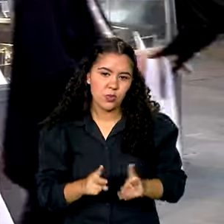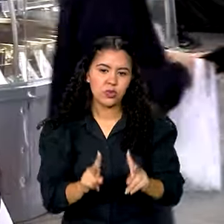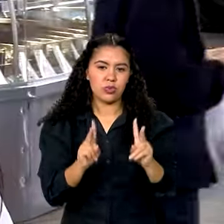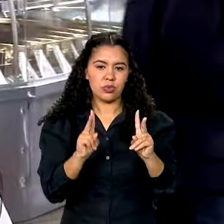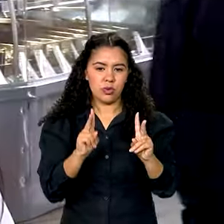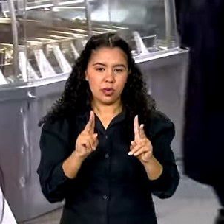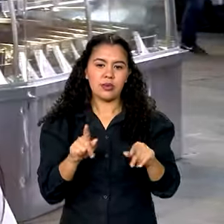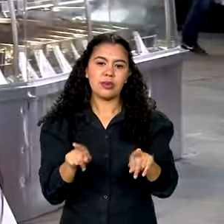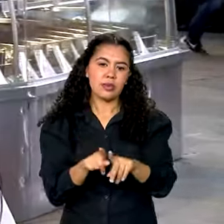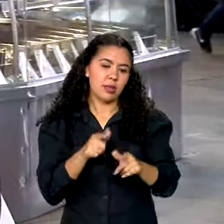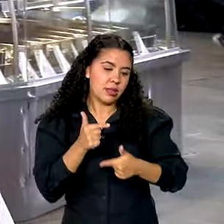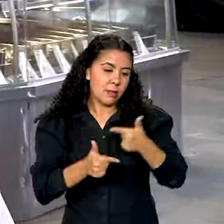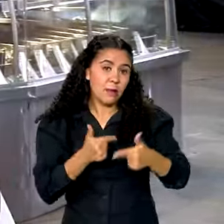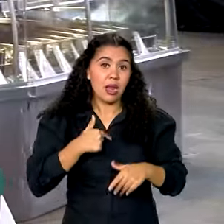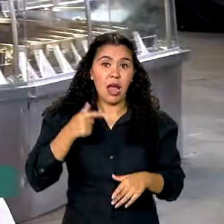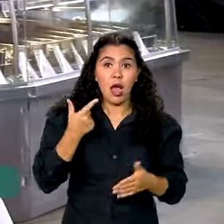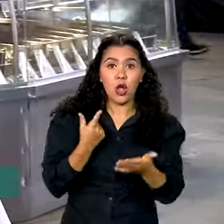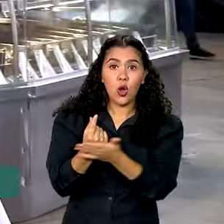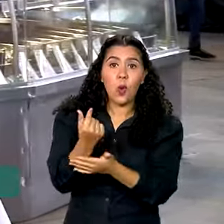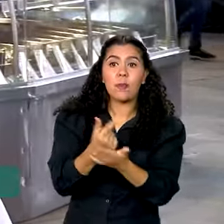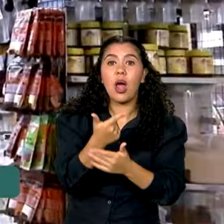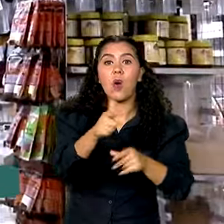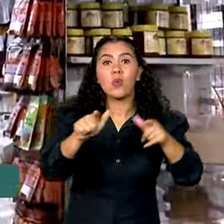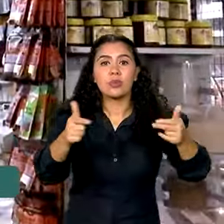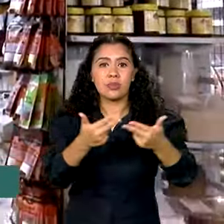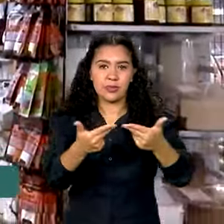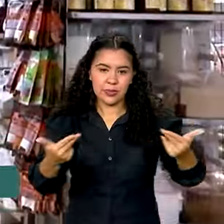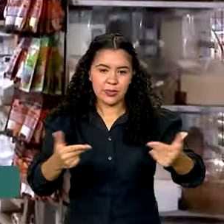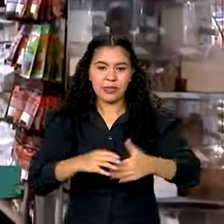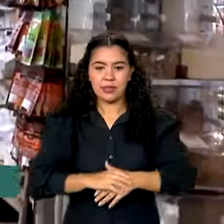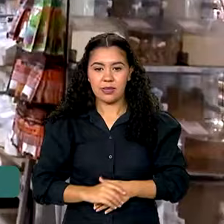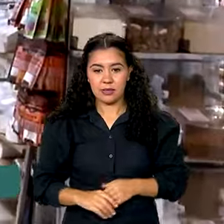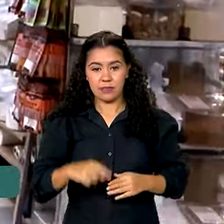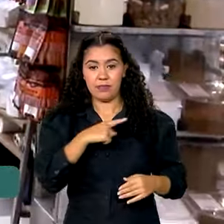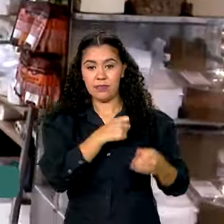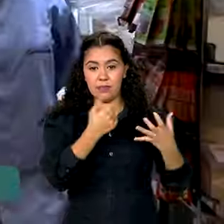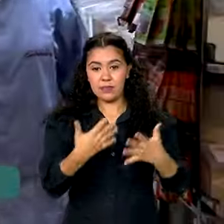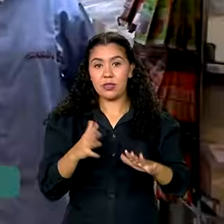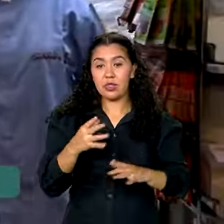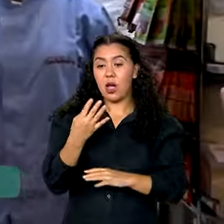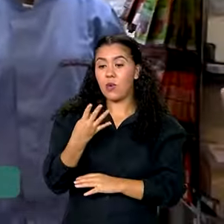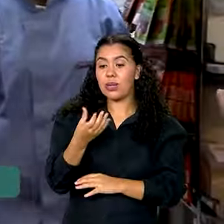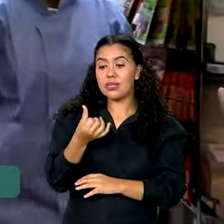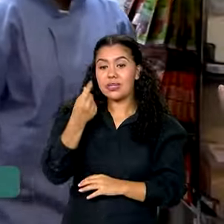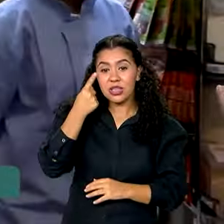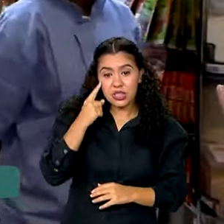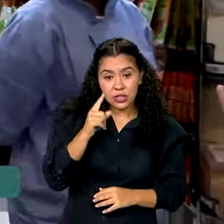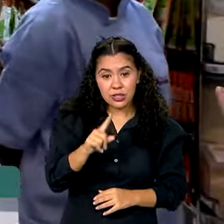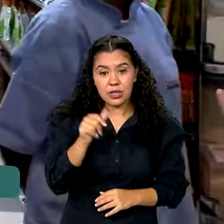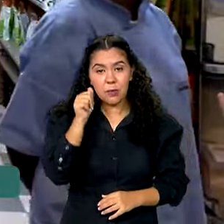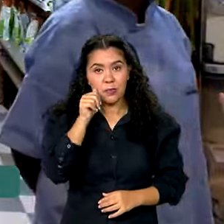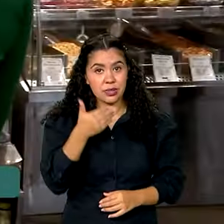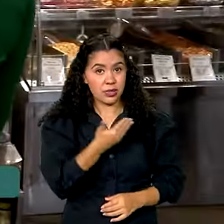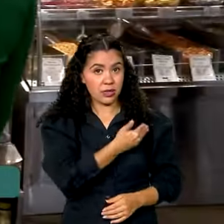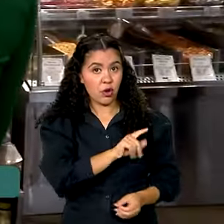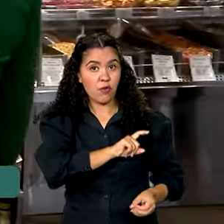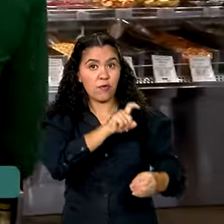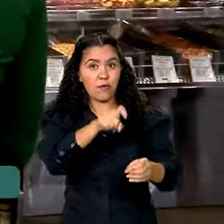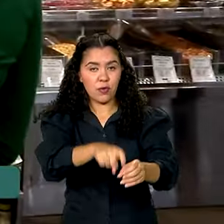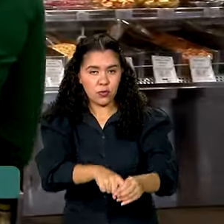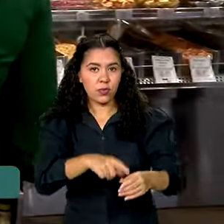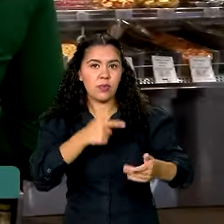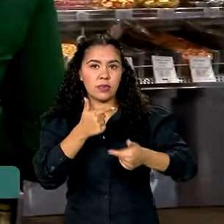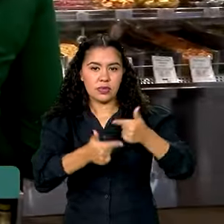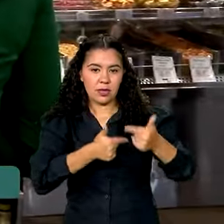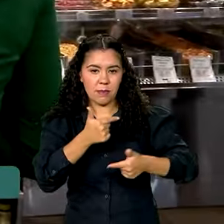E trabalhar pra conquistar o restante. Depois de 46 dias, Carolina retomou as atividades da loja